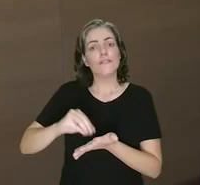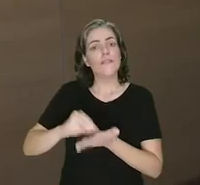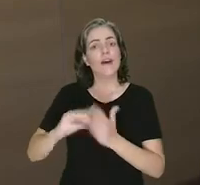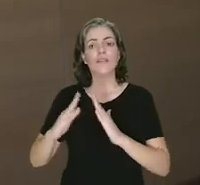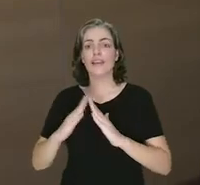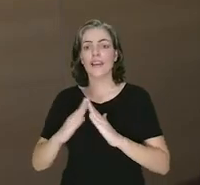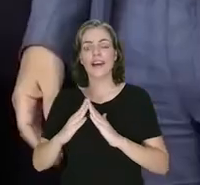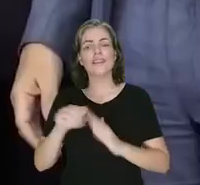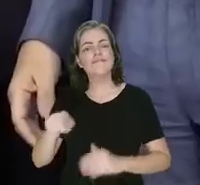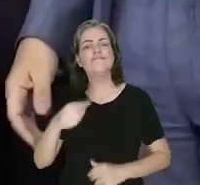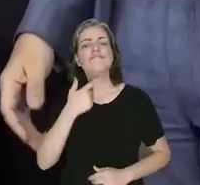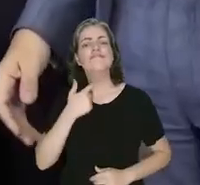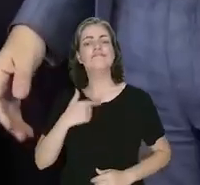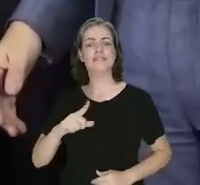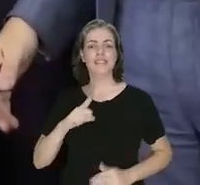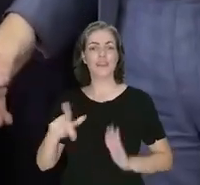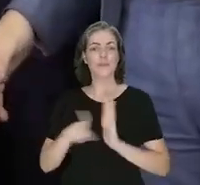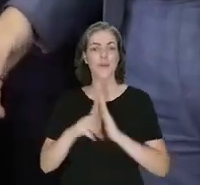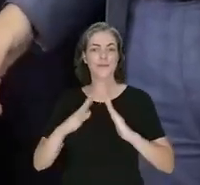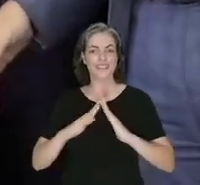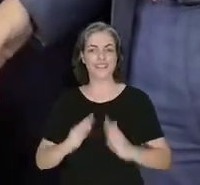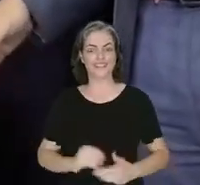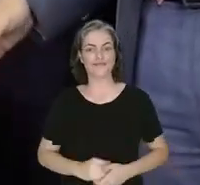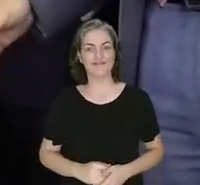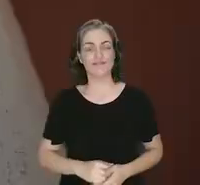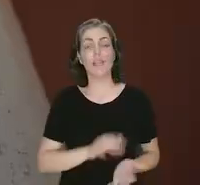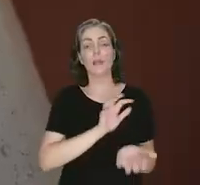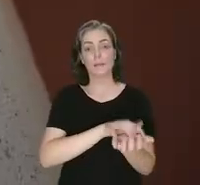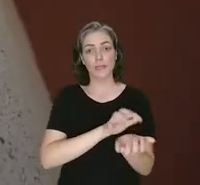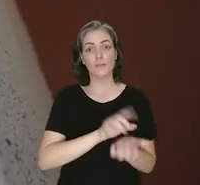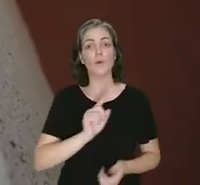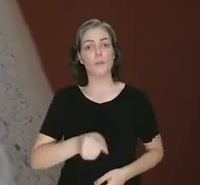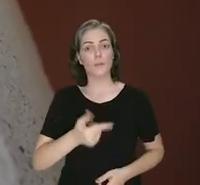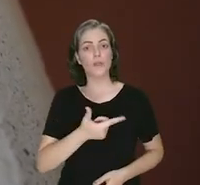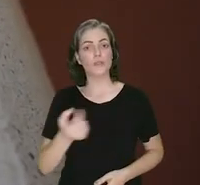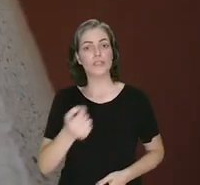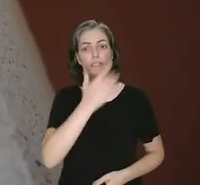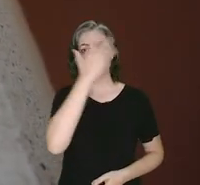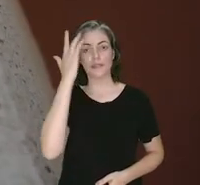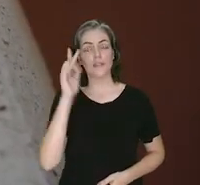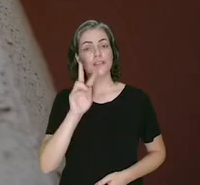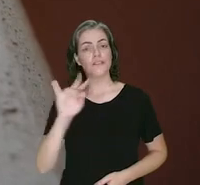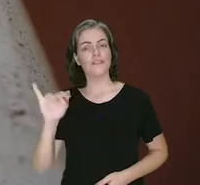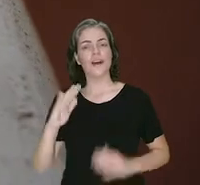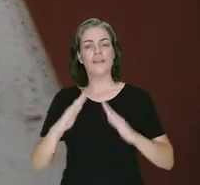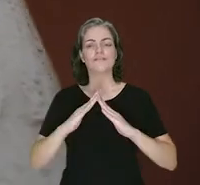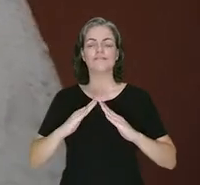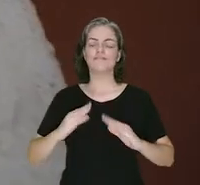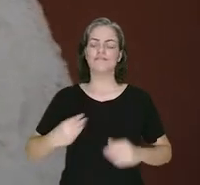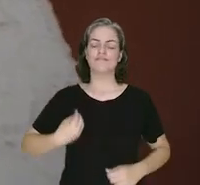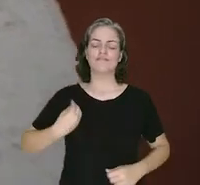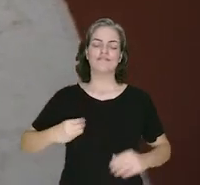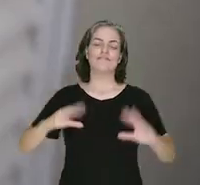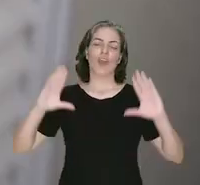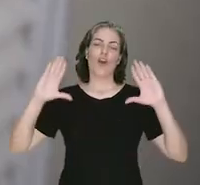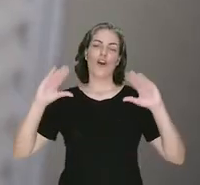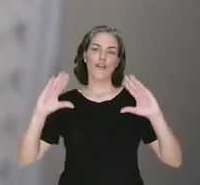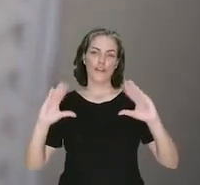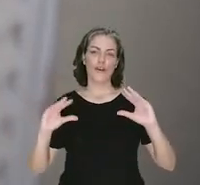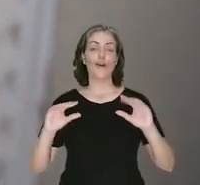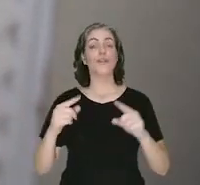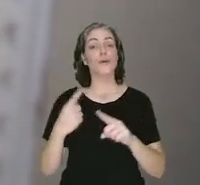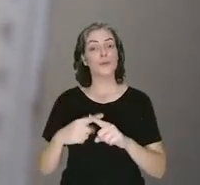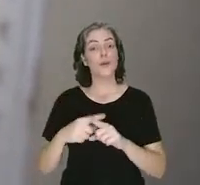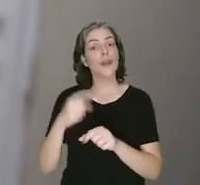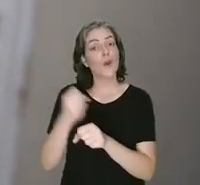maiores desejos, que é a casa própria. Já em Pernambuco, 1.200 pessoas vão viver com mais conforto com a entrega do